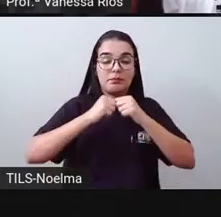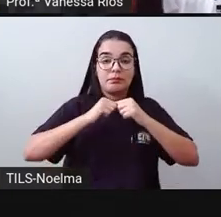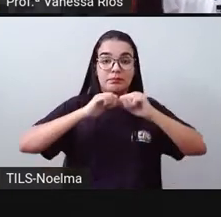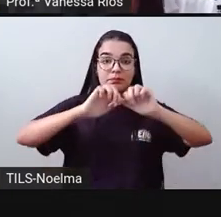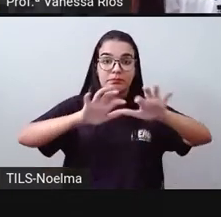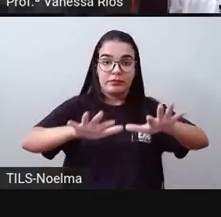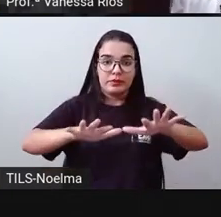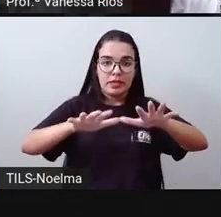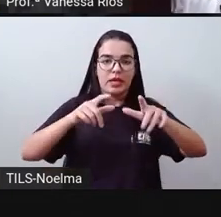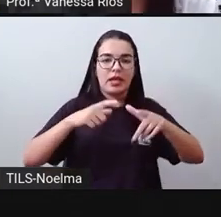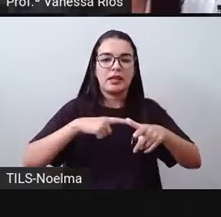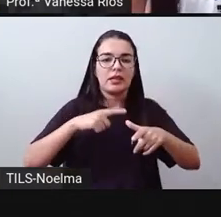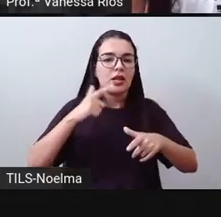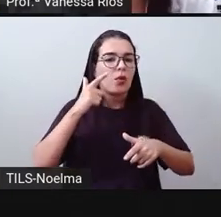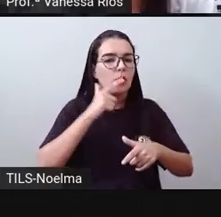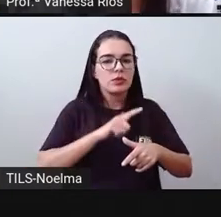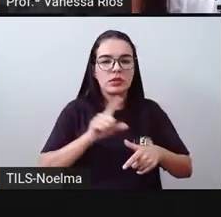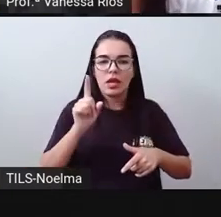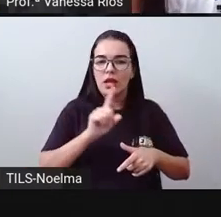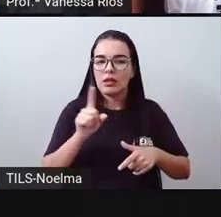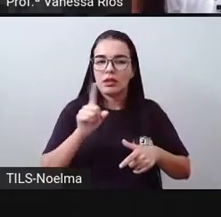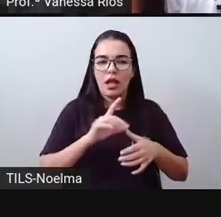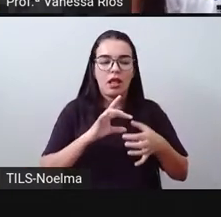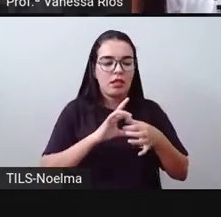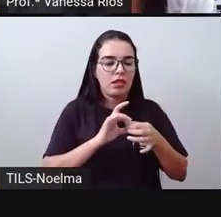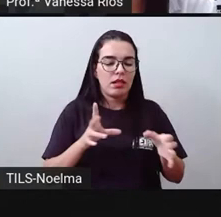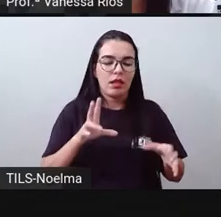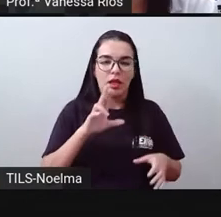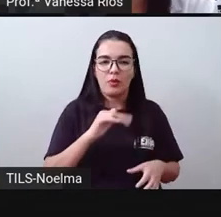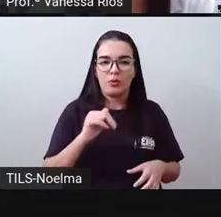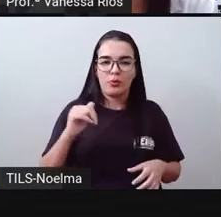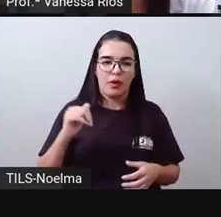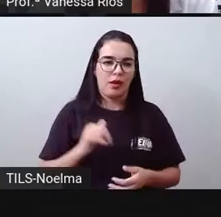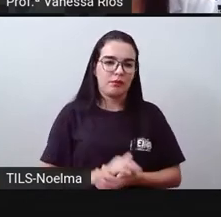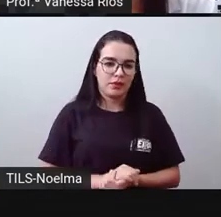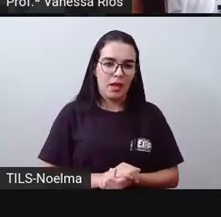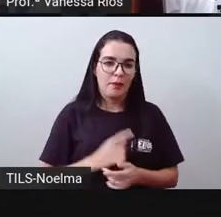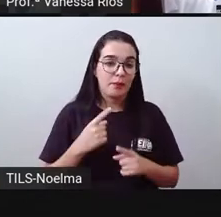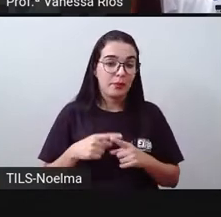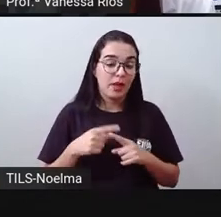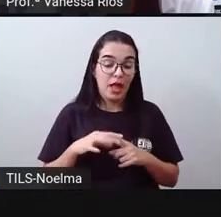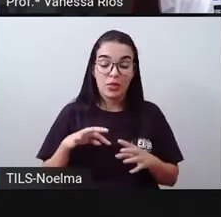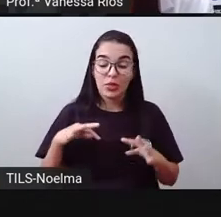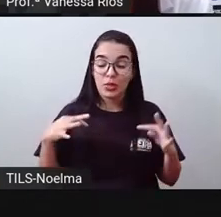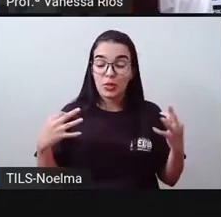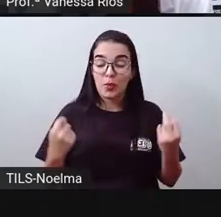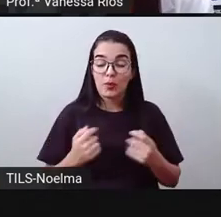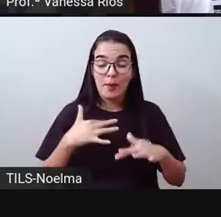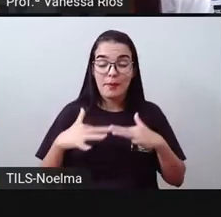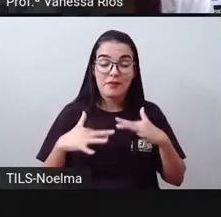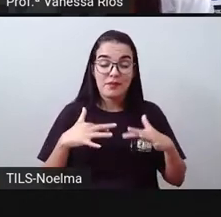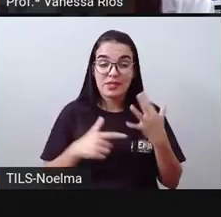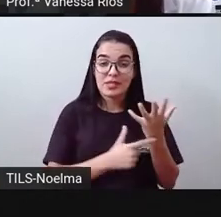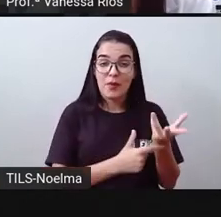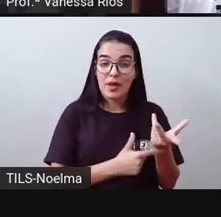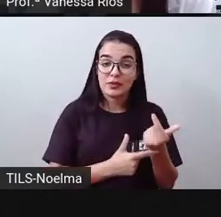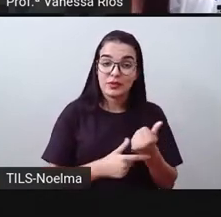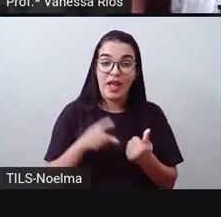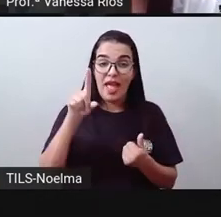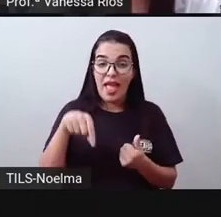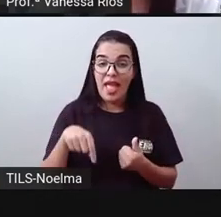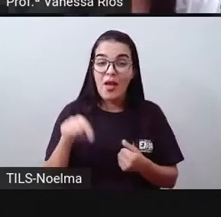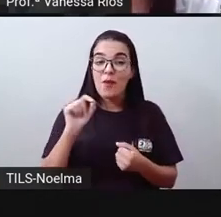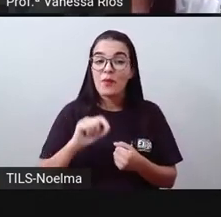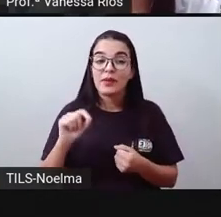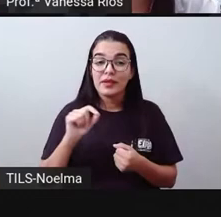expressar, e ela não vai conseguir se livrar da cultura. Porque toda manifestação artística, ela foi